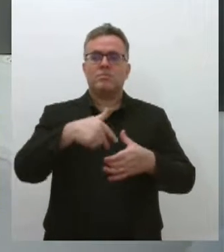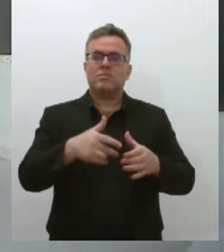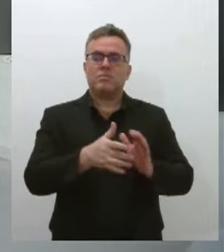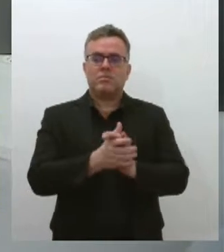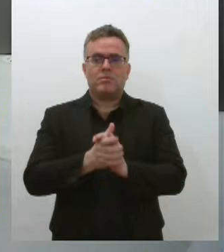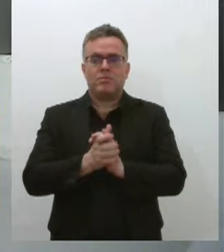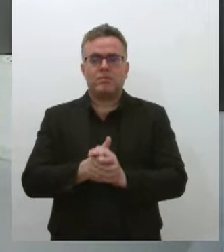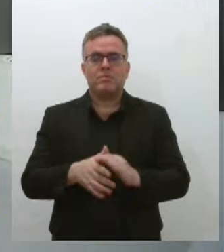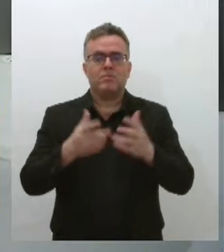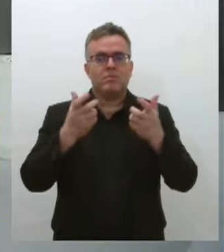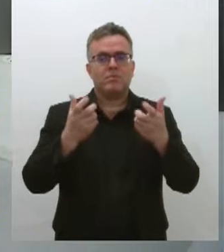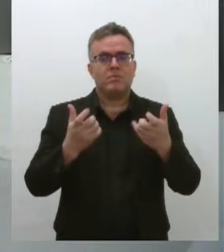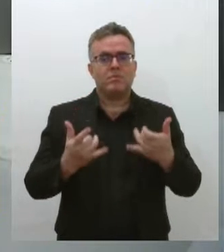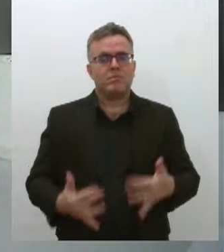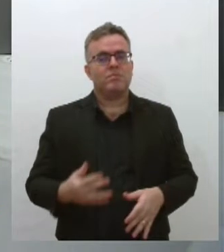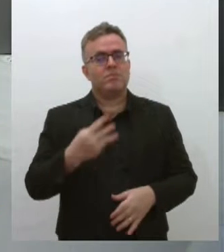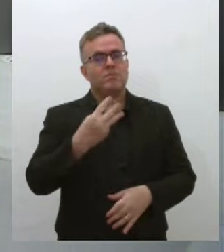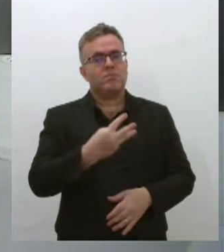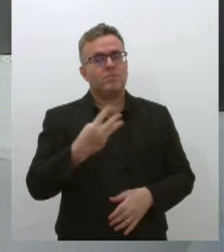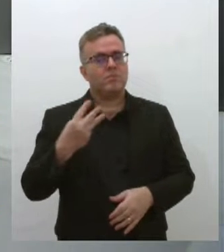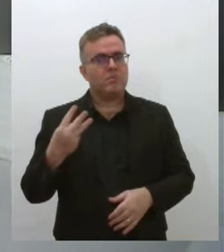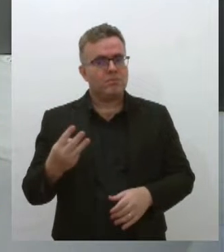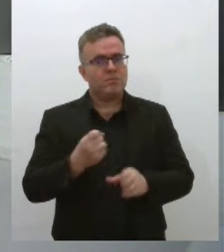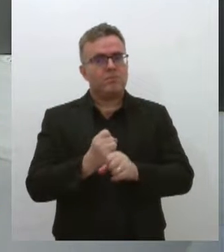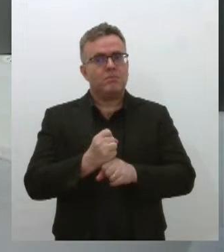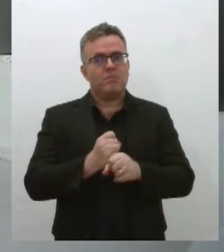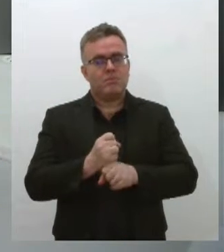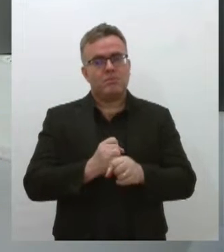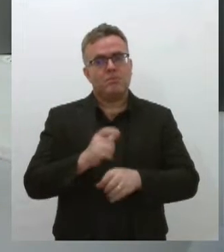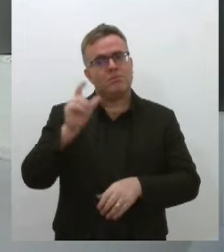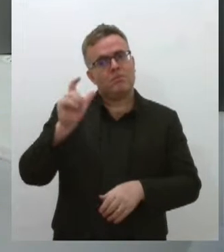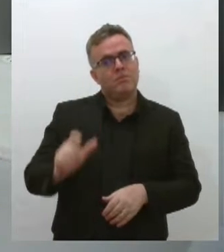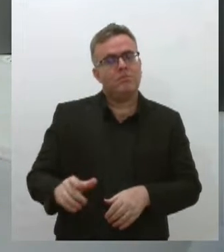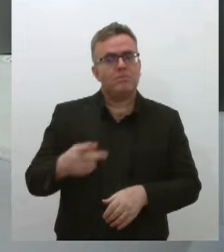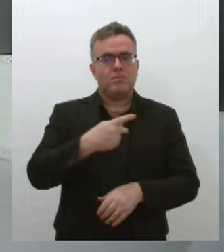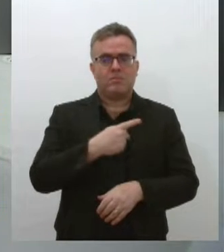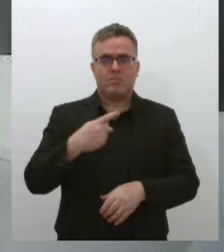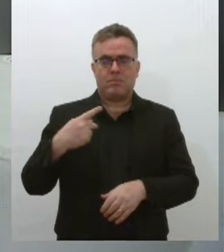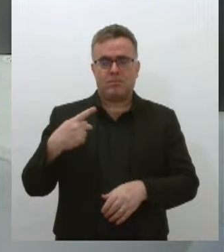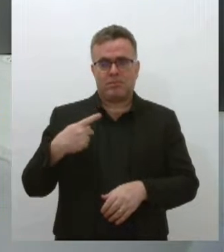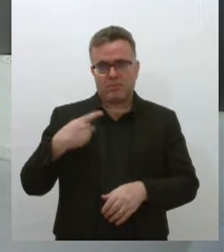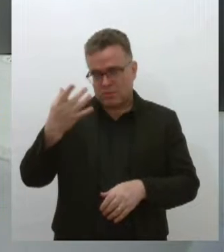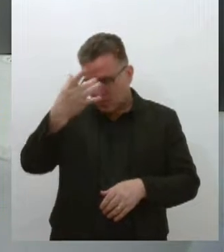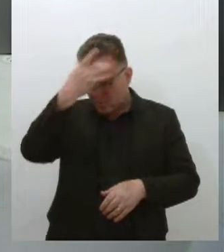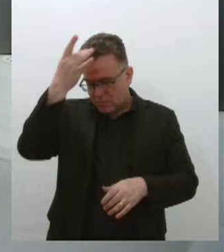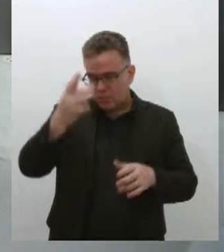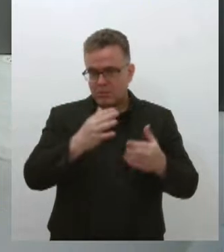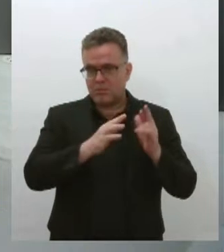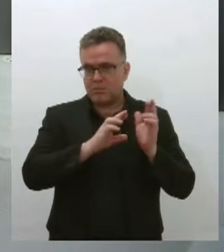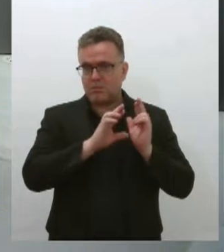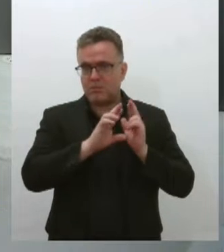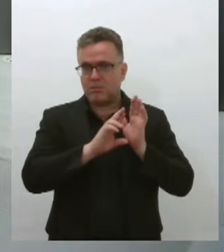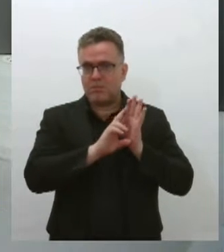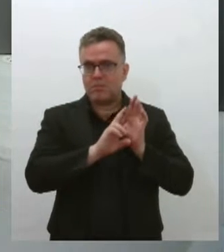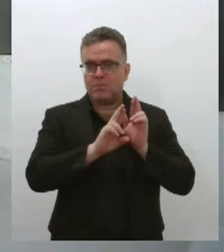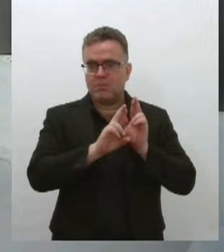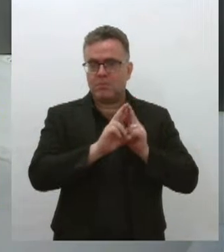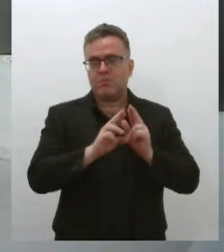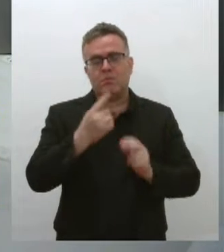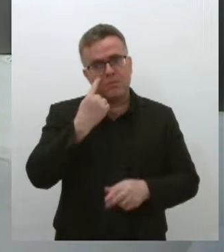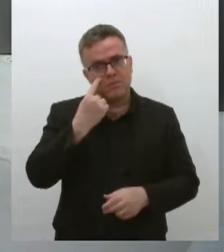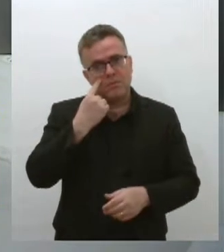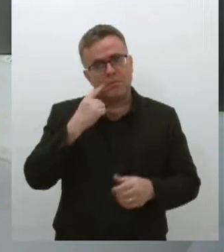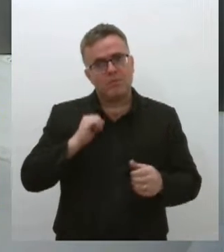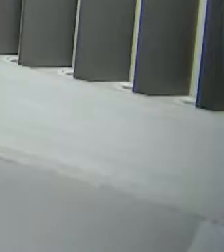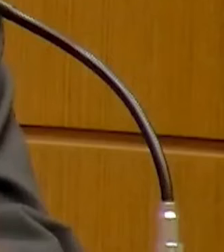sobre os 33 anos em que o pastor Virgínio Carvalho está à frente da Igreja Assembleia de Deus. Vamos acompanhar o que disse